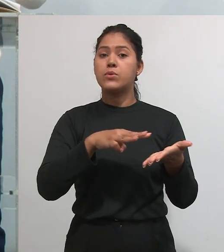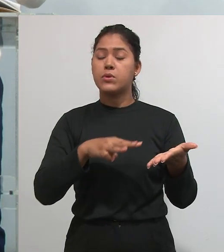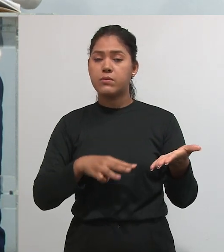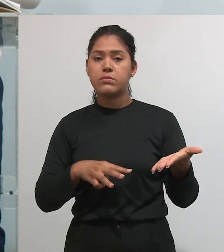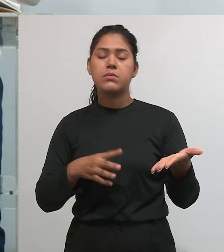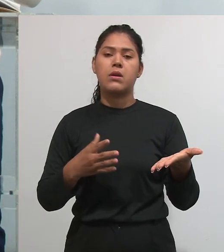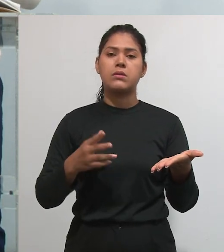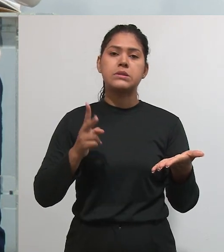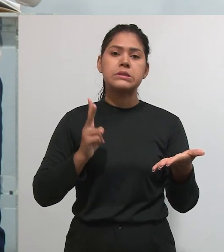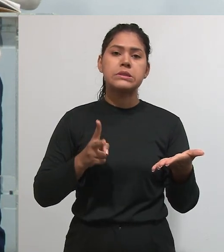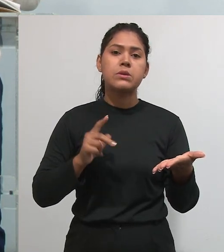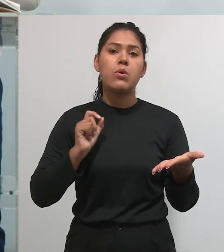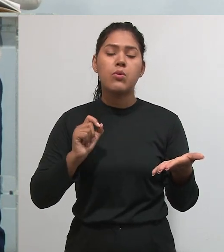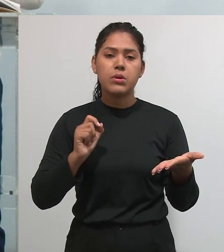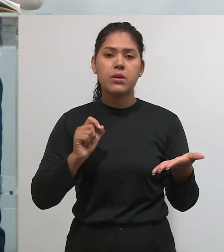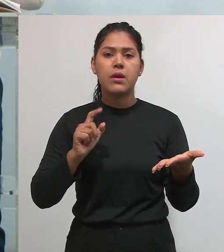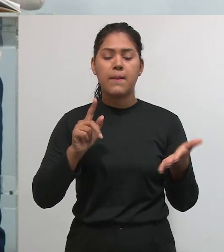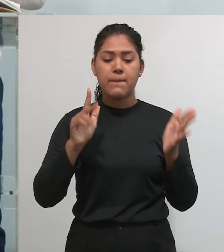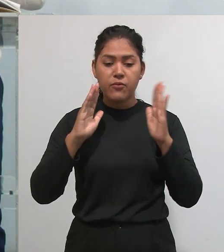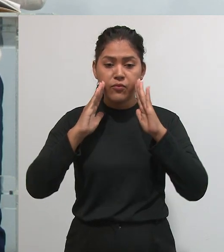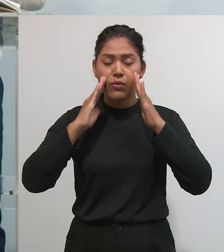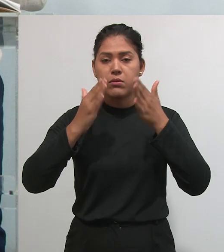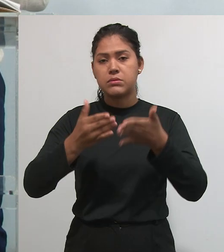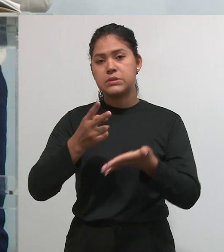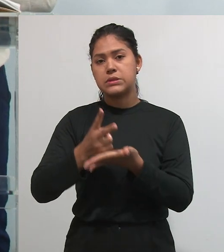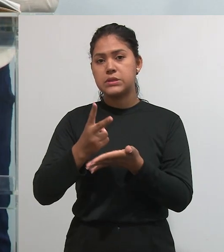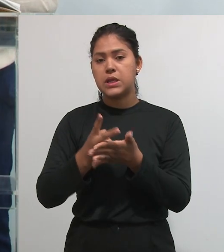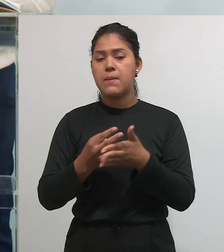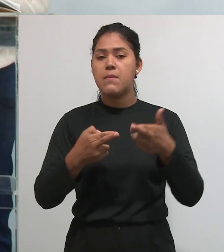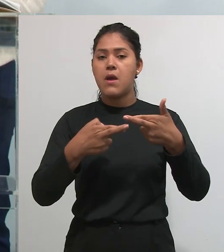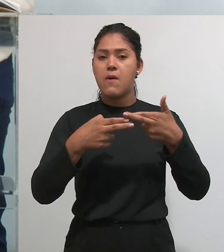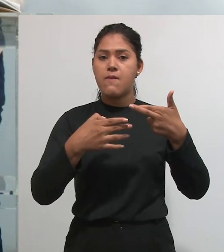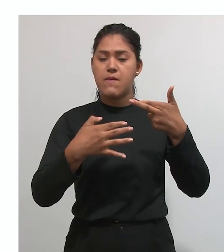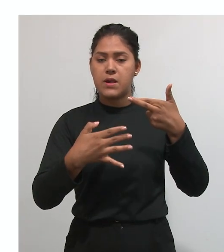geralmente, têm cunho de revisão bibliográfica.